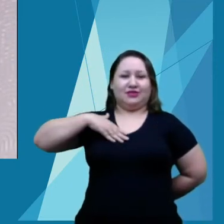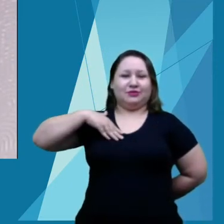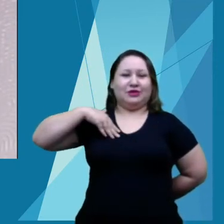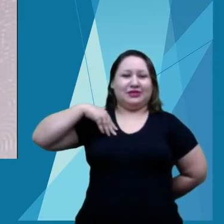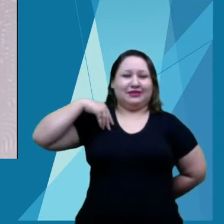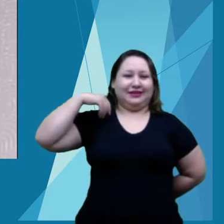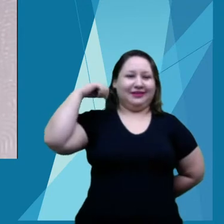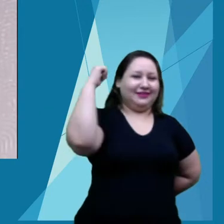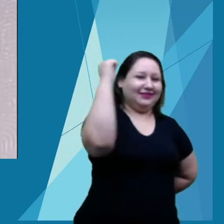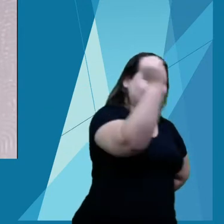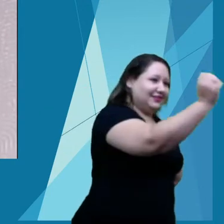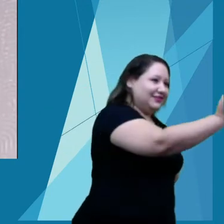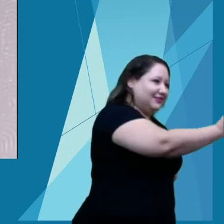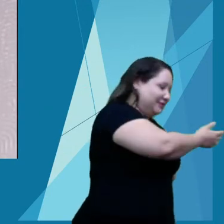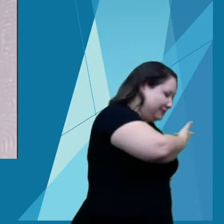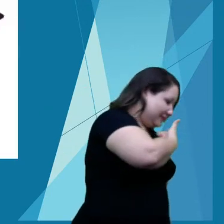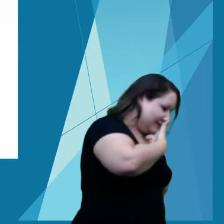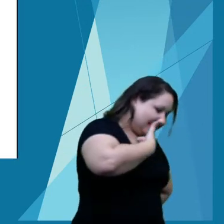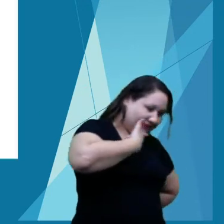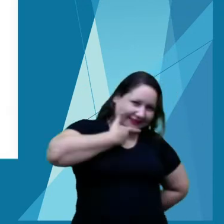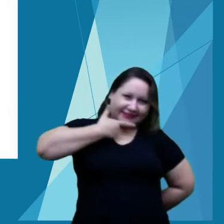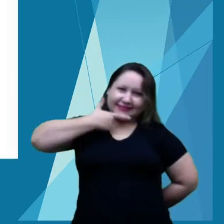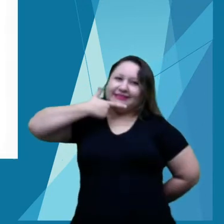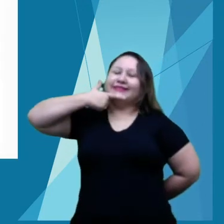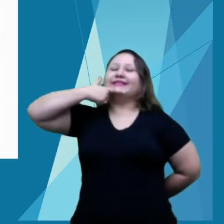troféu